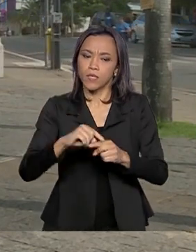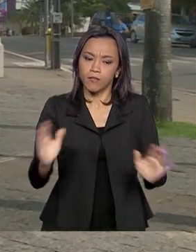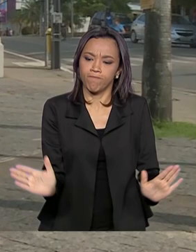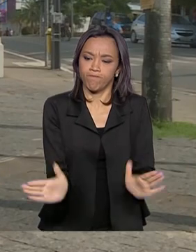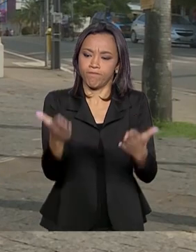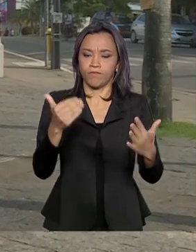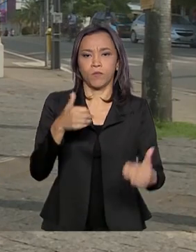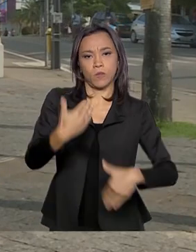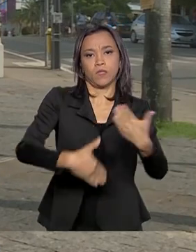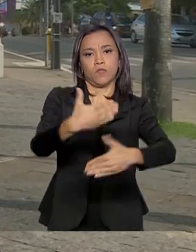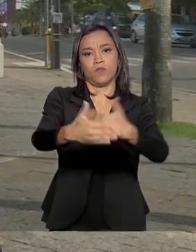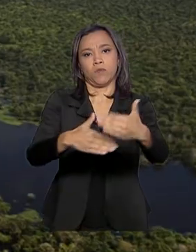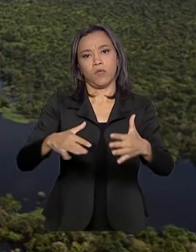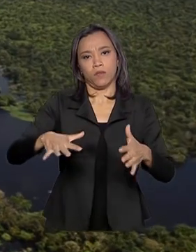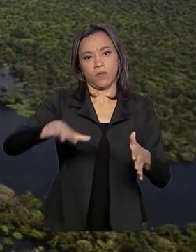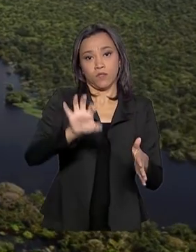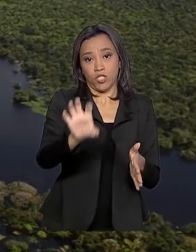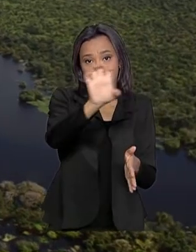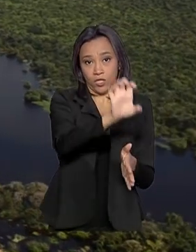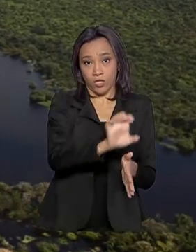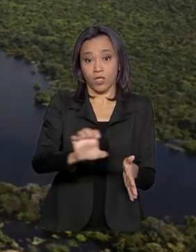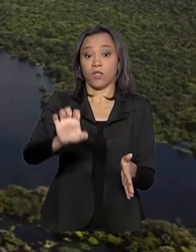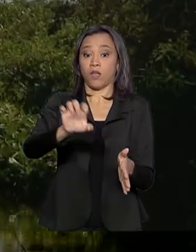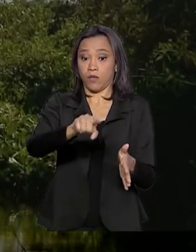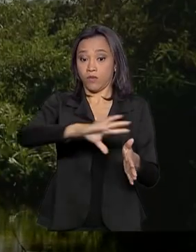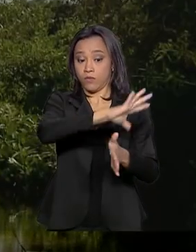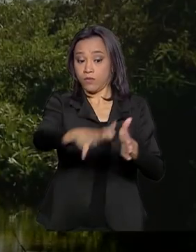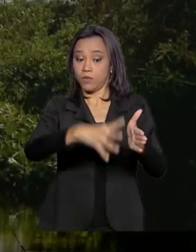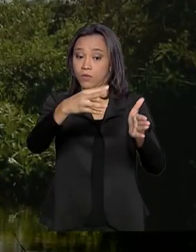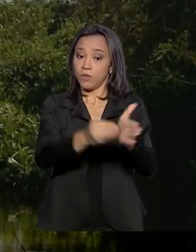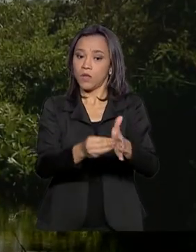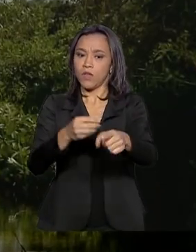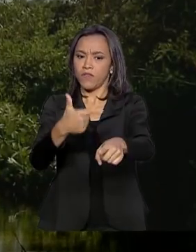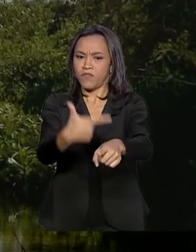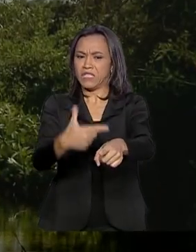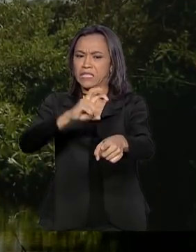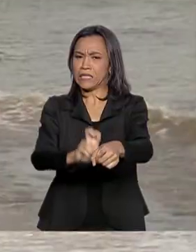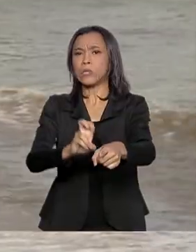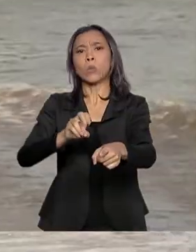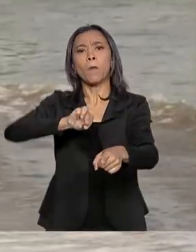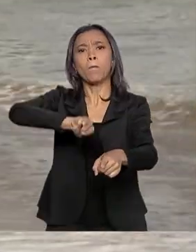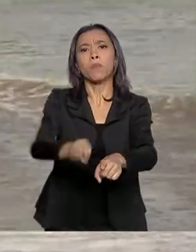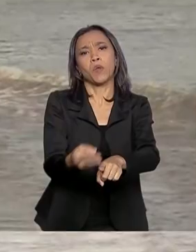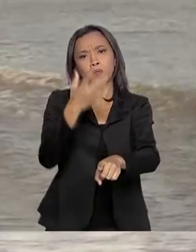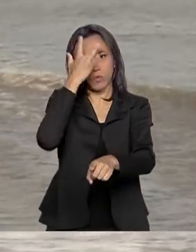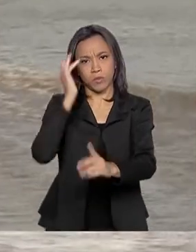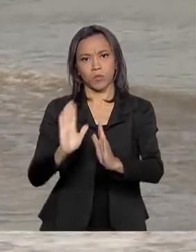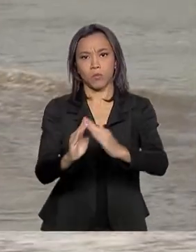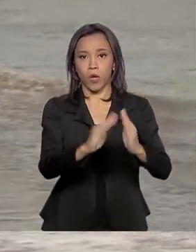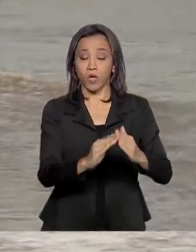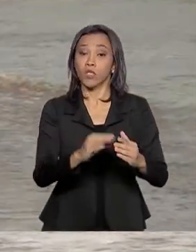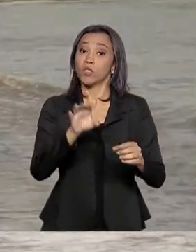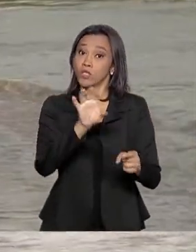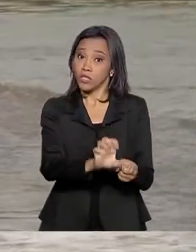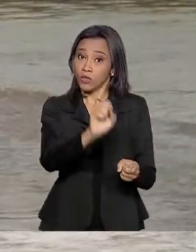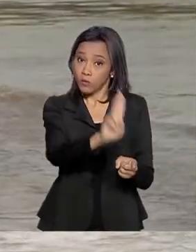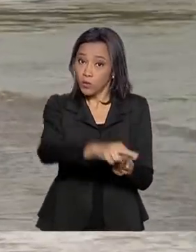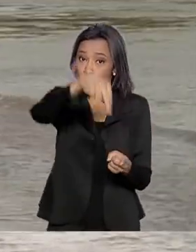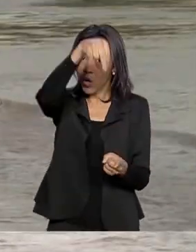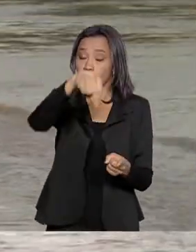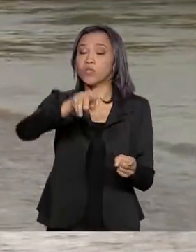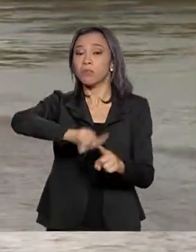sustentável da Amazônia Legal. Essa região que concentra 25 milhões de pessoas e é formada pelos estados da região norte,